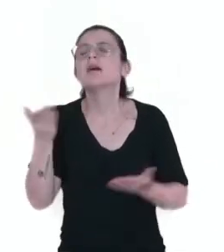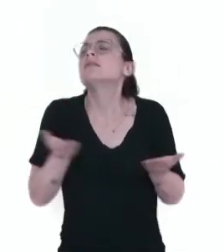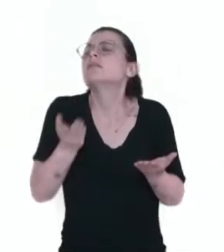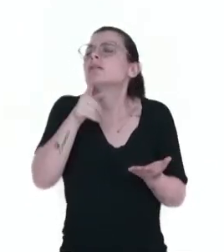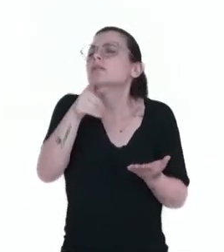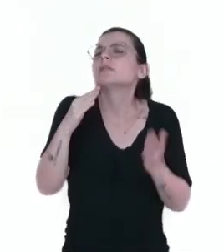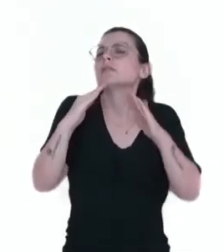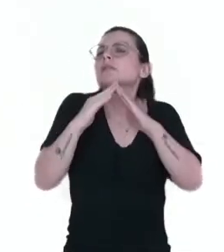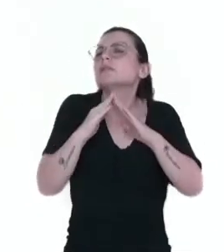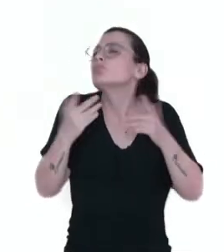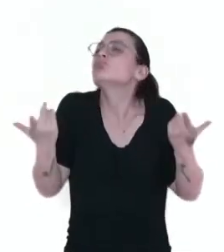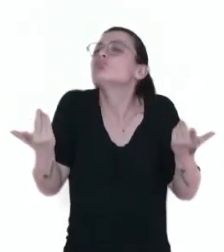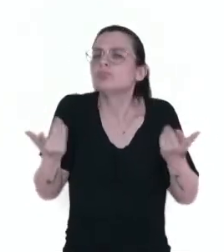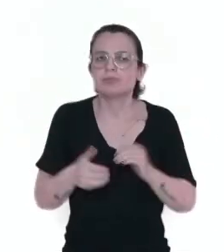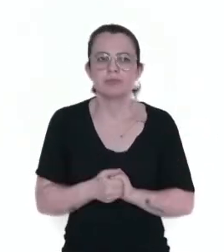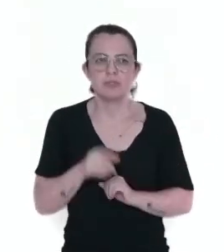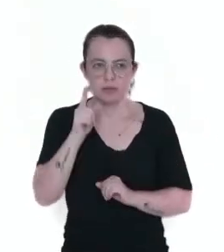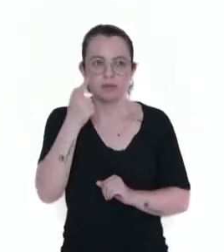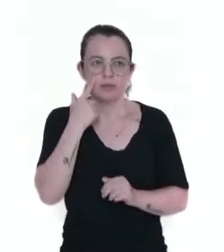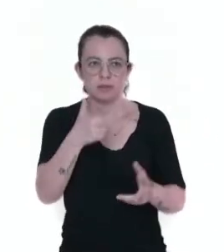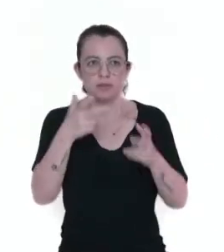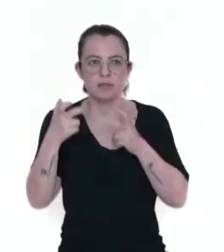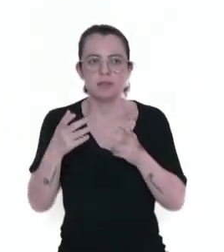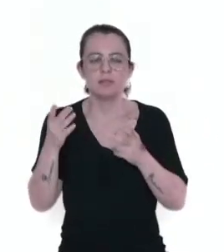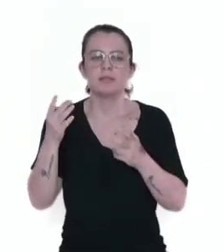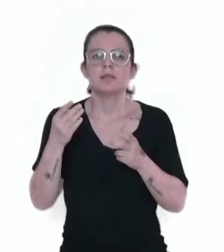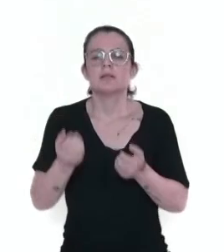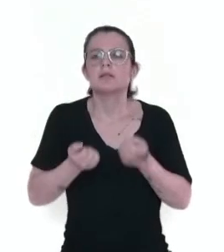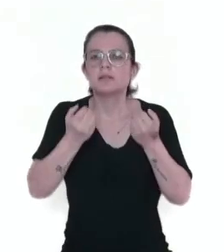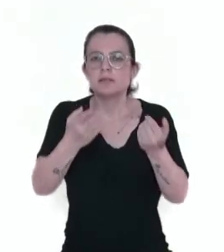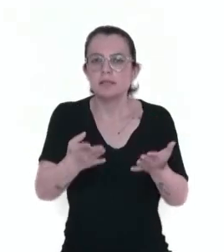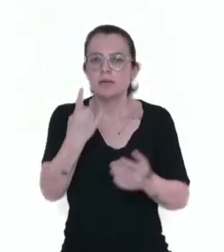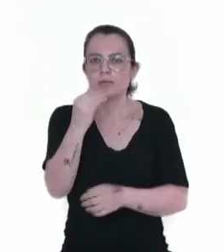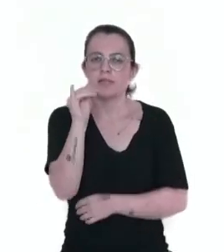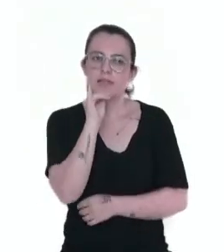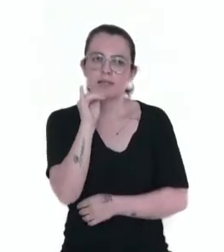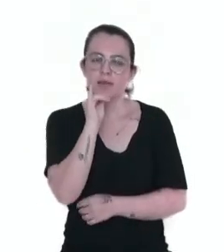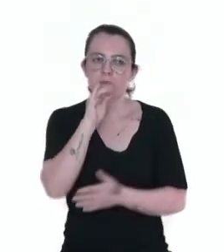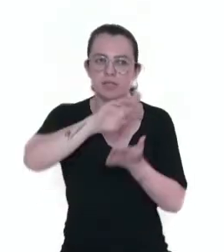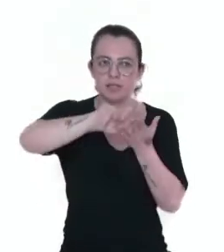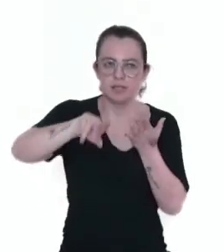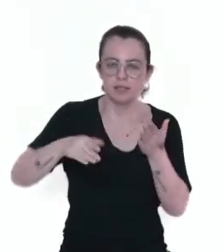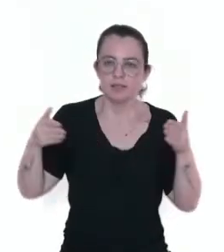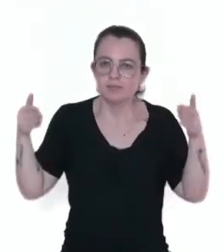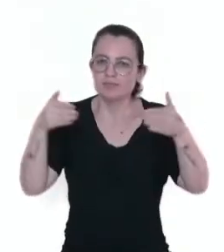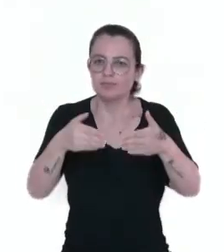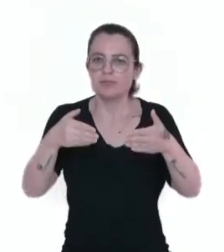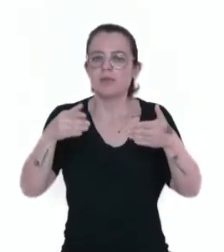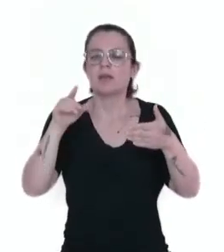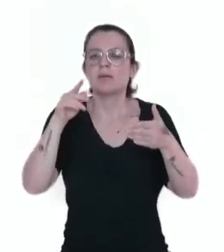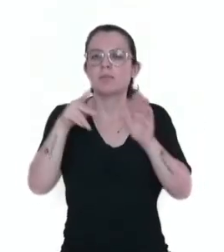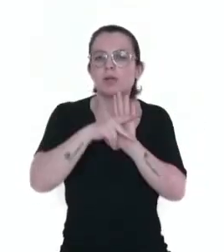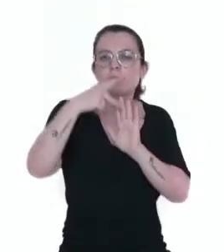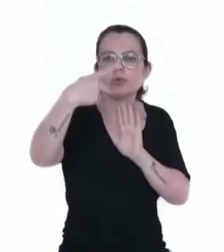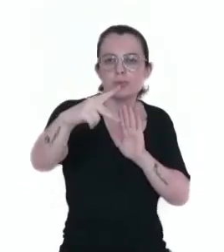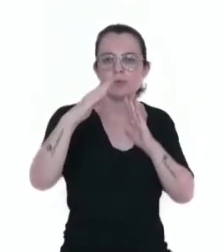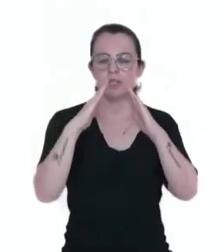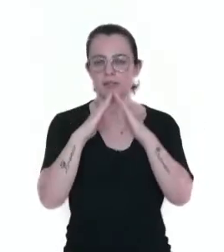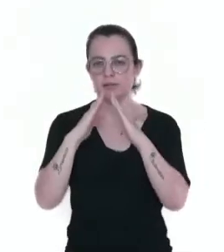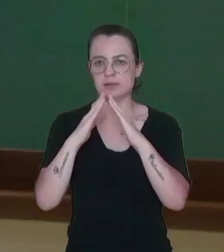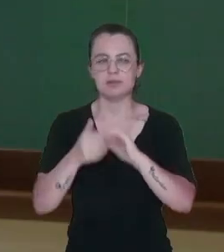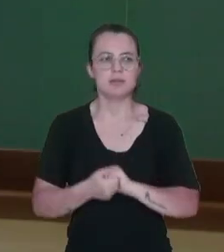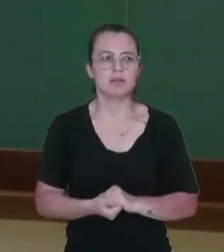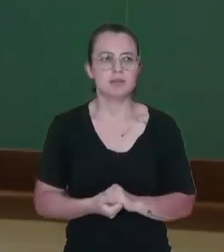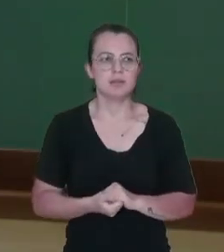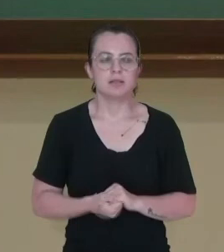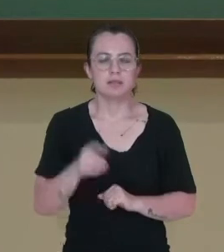mora? Você consegue identificar ali? Escreva exemplos das características que são específicas da tua região. Então,